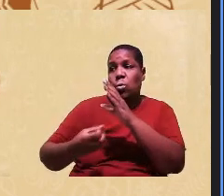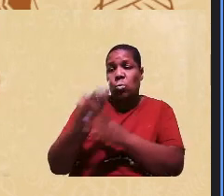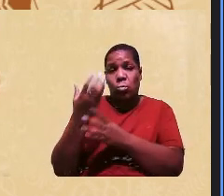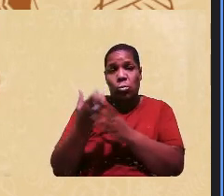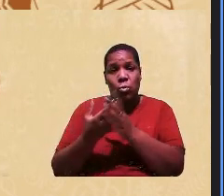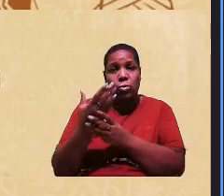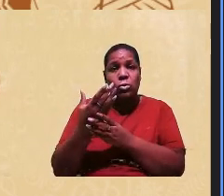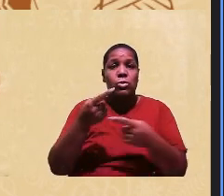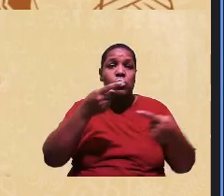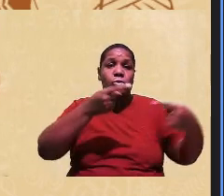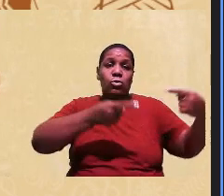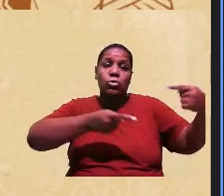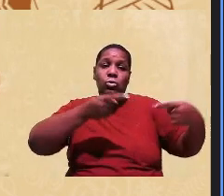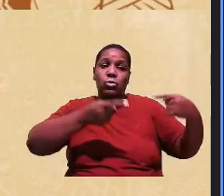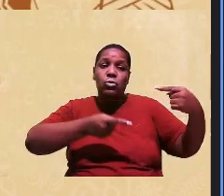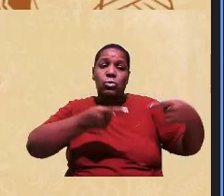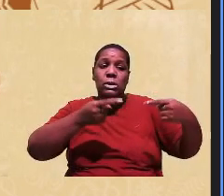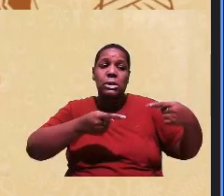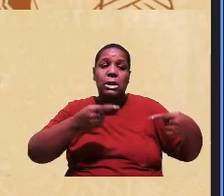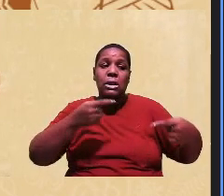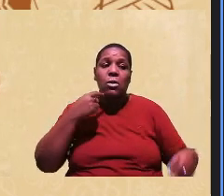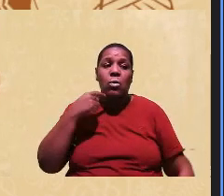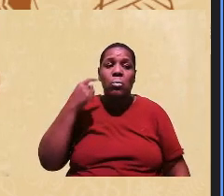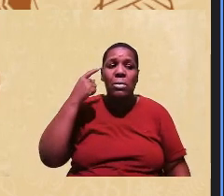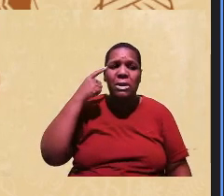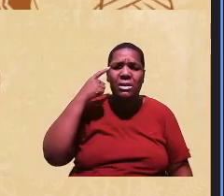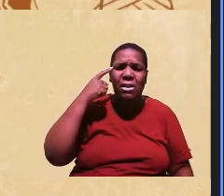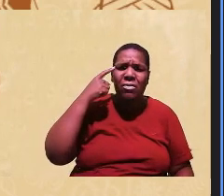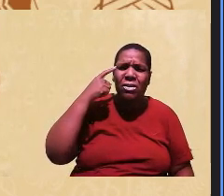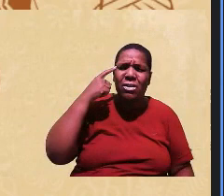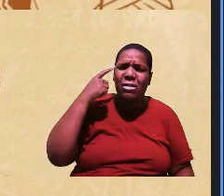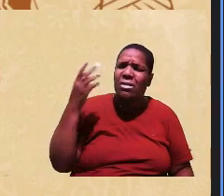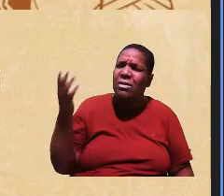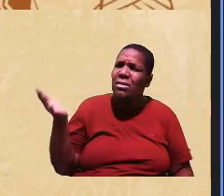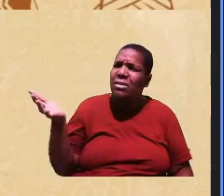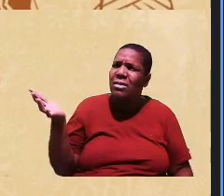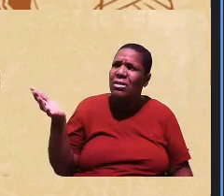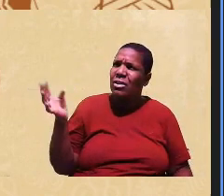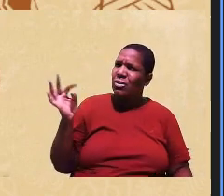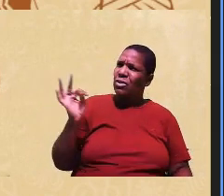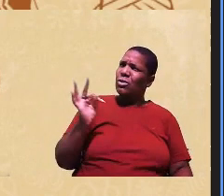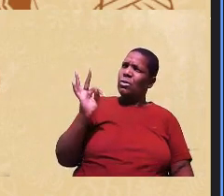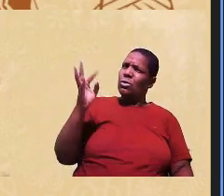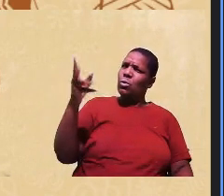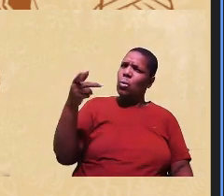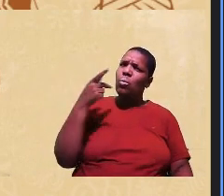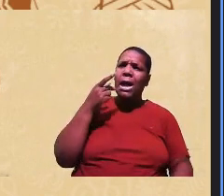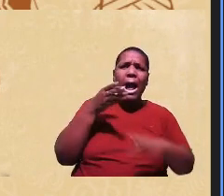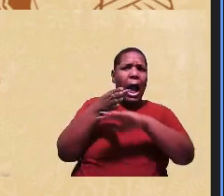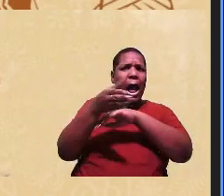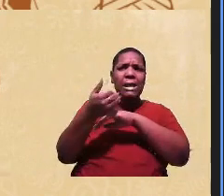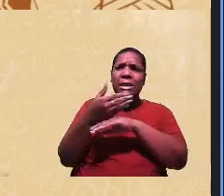discussões que eu eu ficava pensando eu disse gente todo mundo devia ter acesso a isso